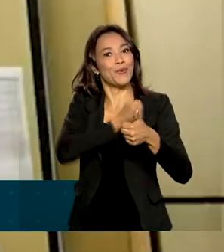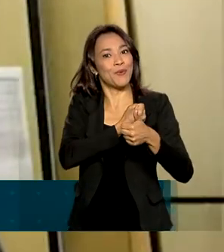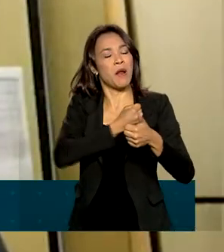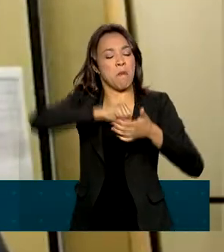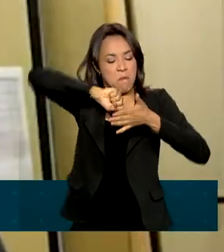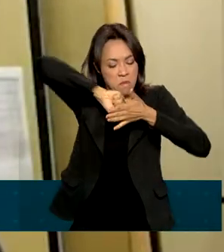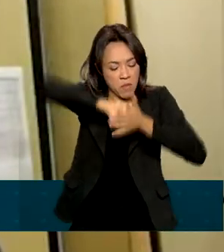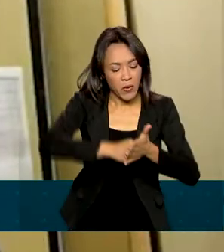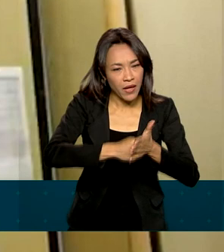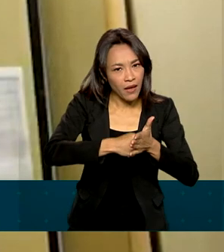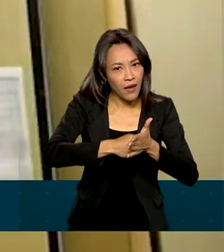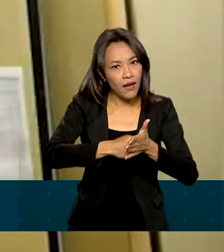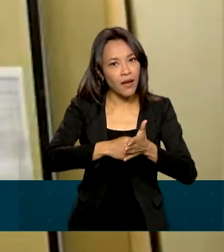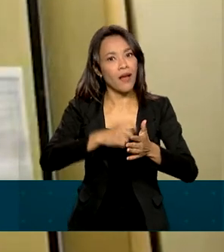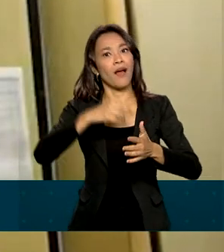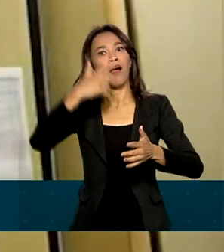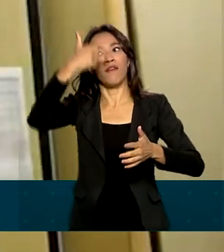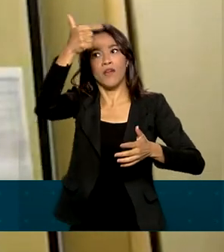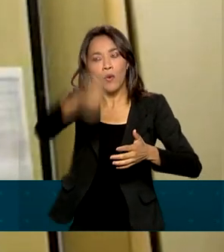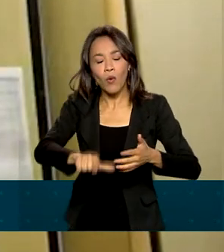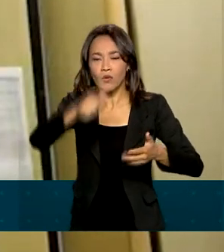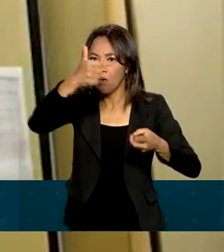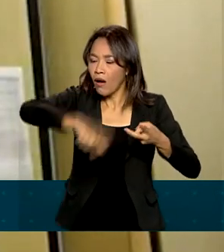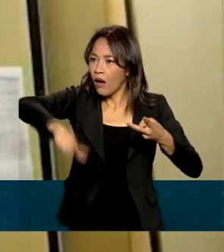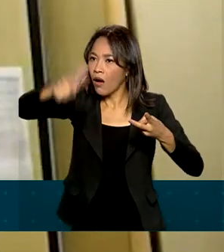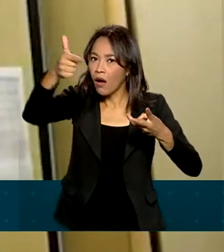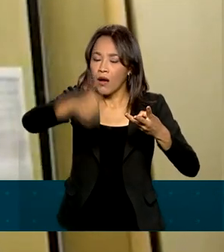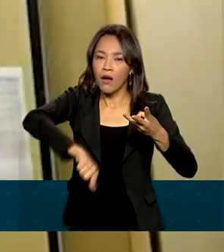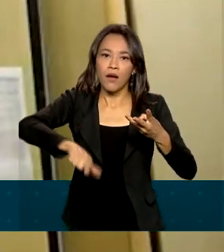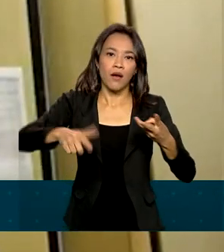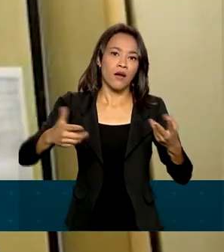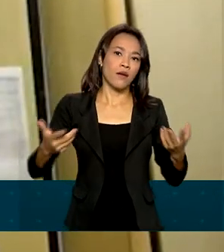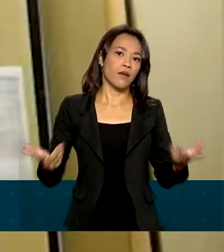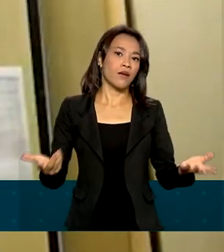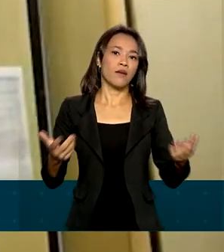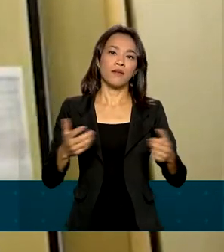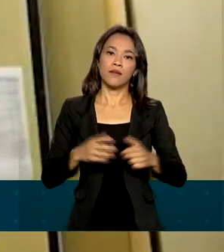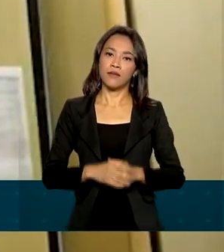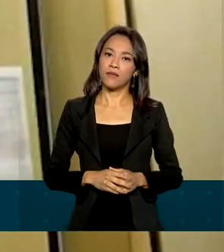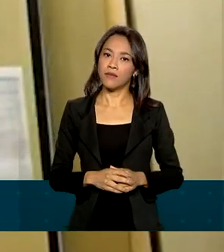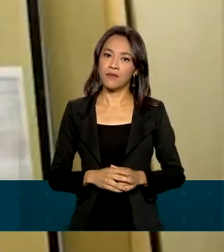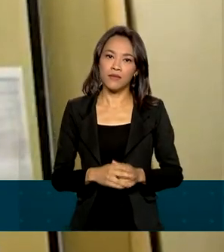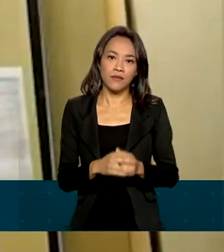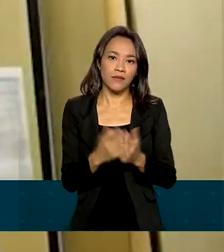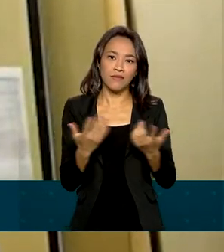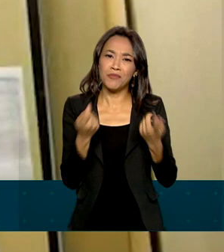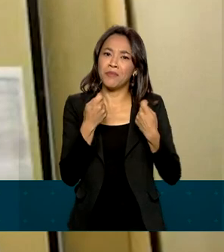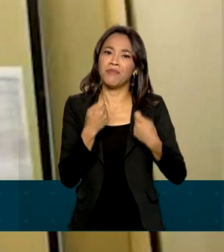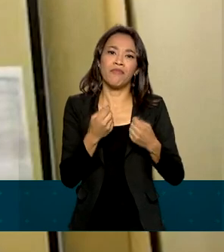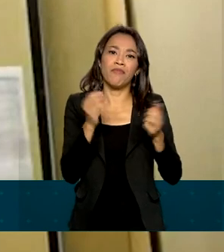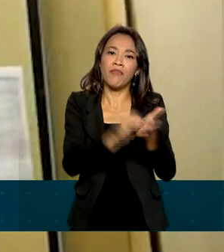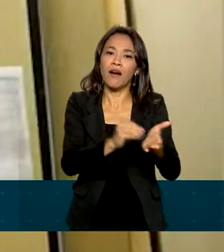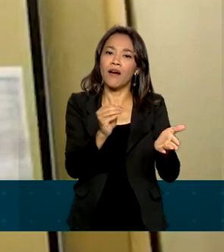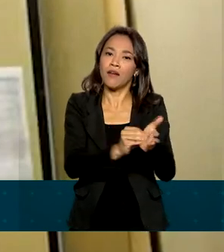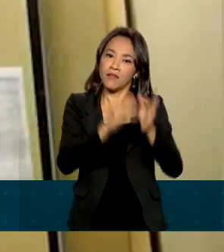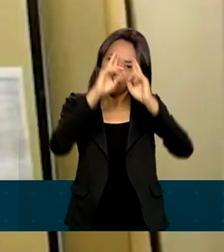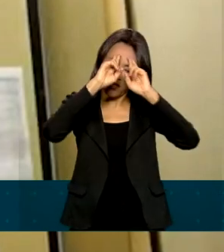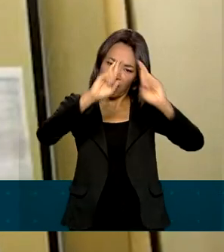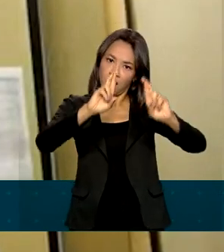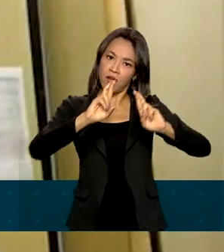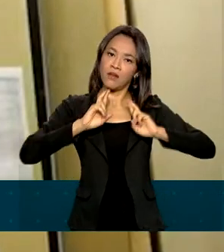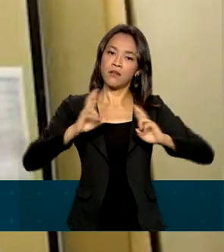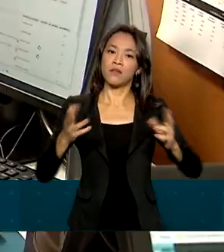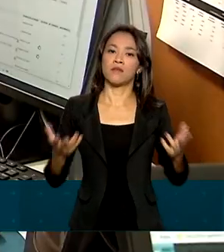bloqueie, é originada por um robocall. Ou seja, momento totalmente de desrespeito ao